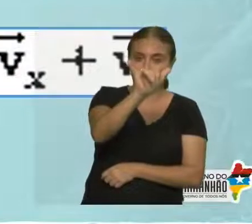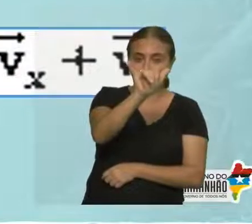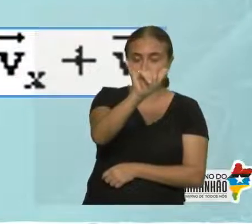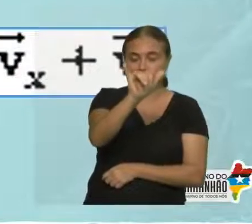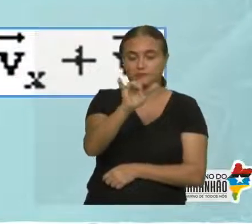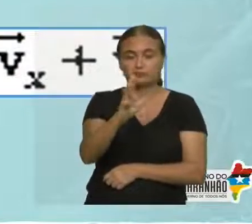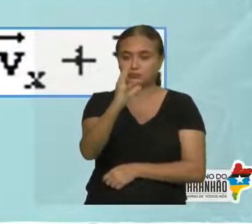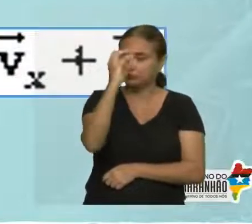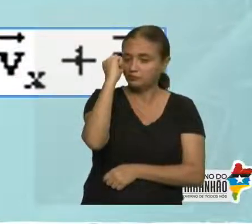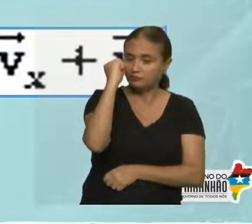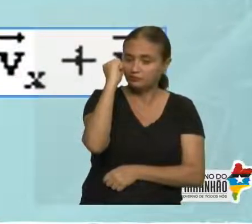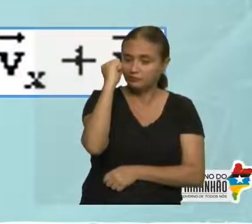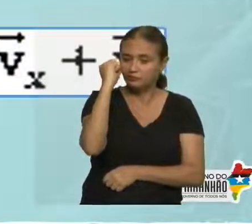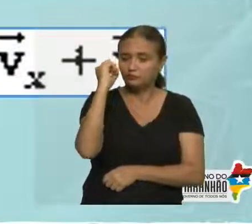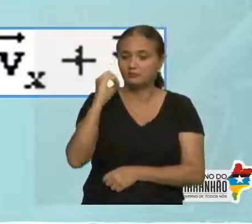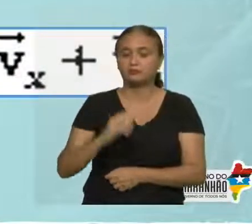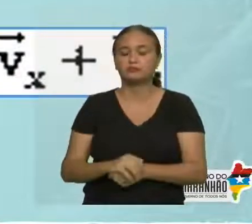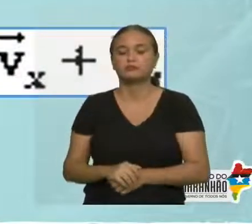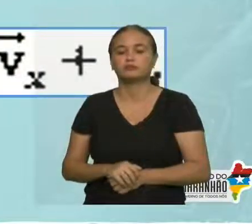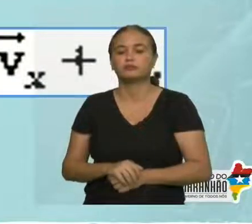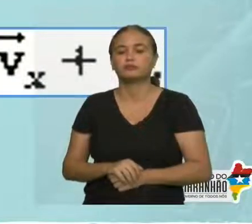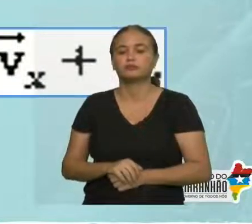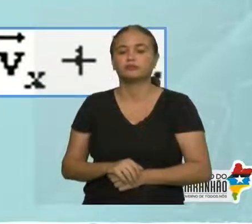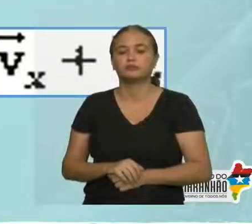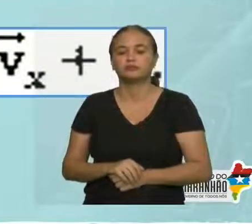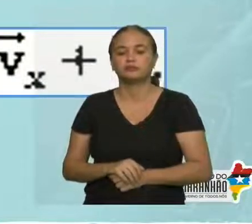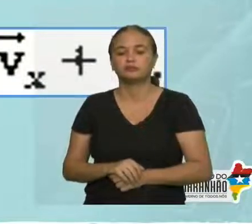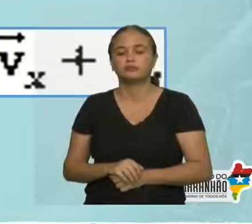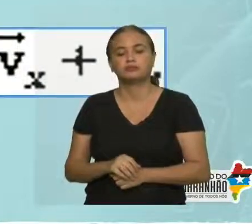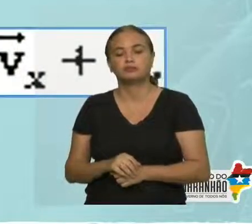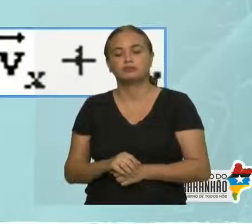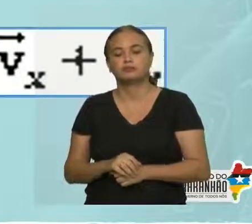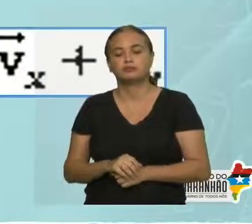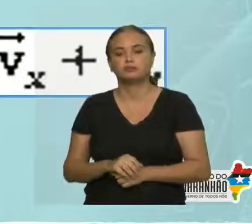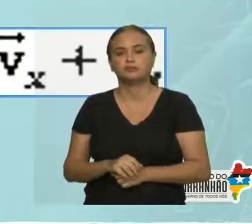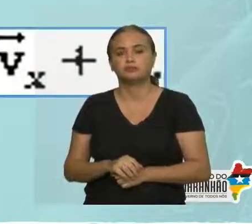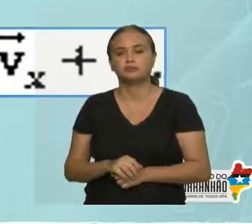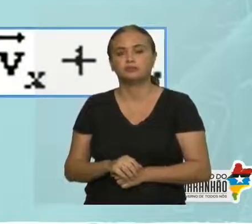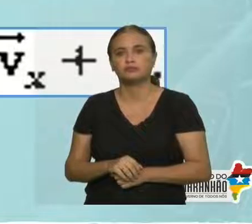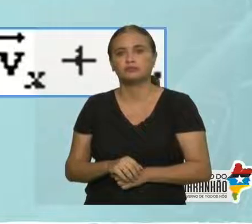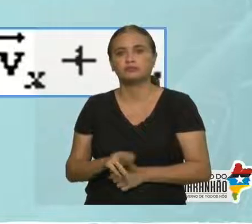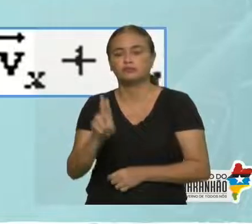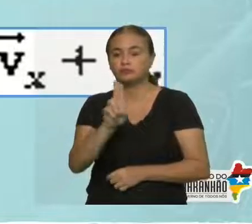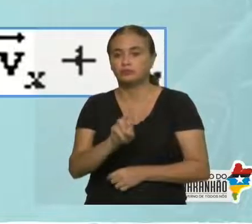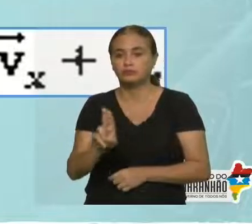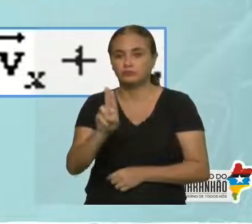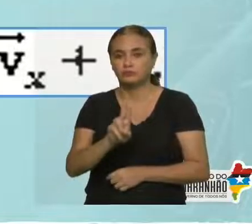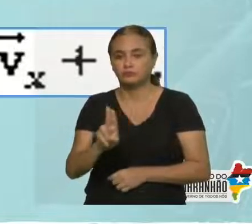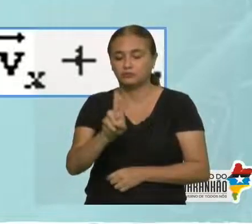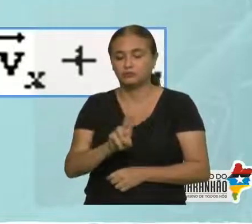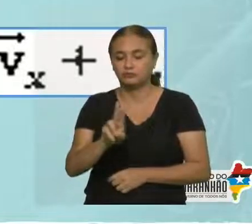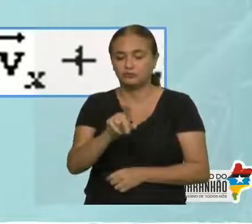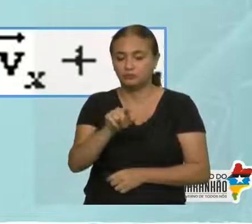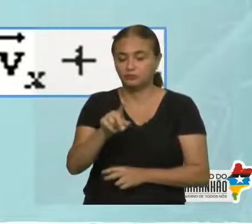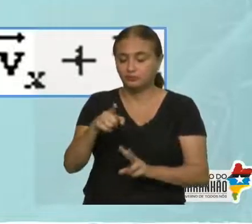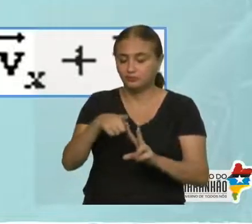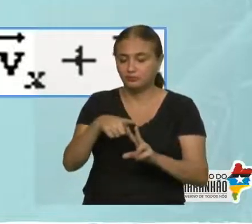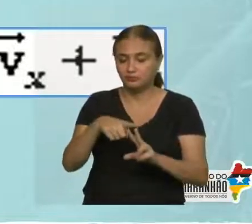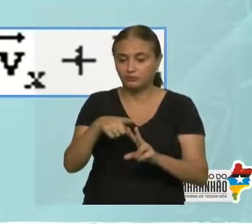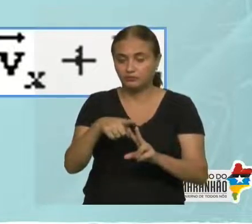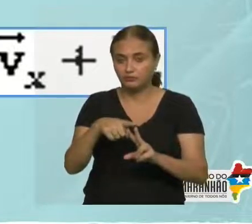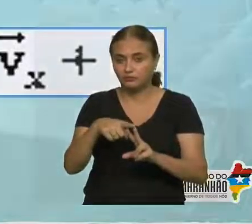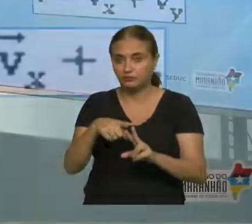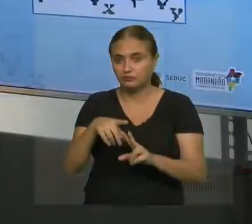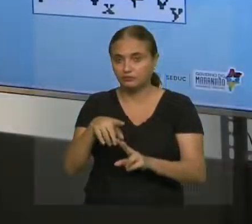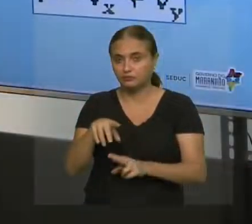cima de Y. E aí você vai fazer o quê? Bem, esses vetores aqui, se você